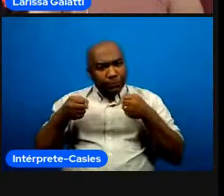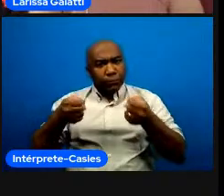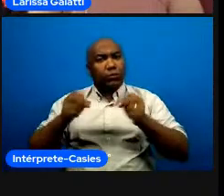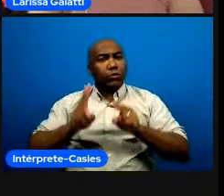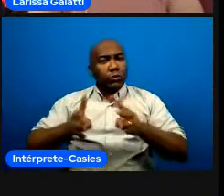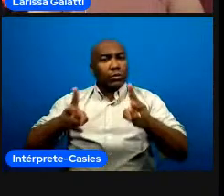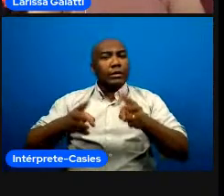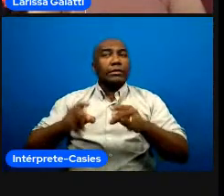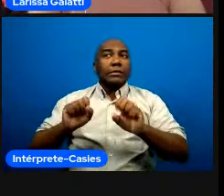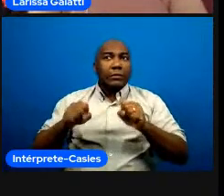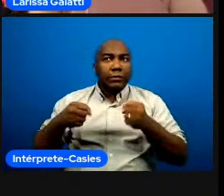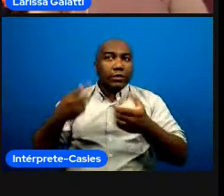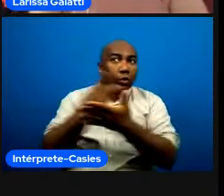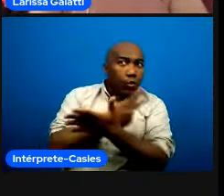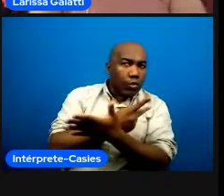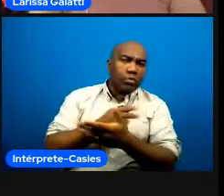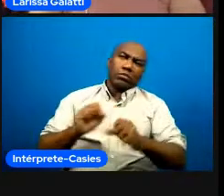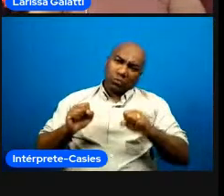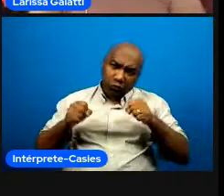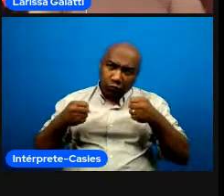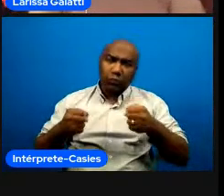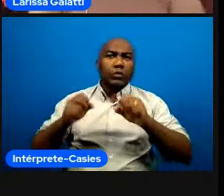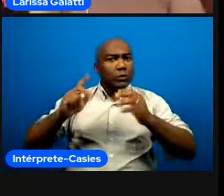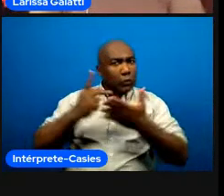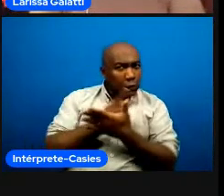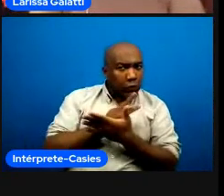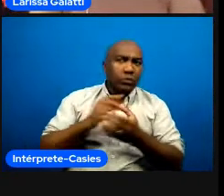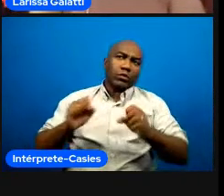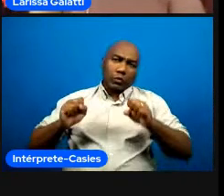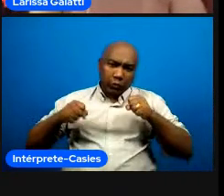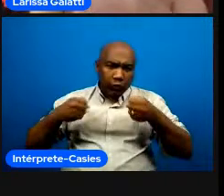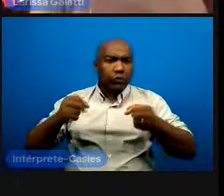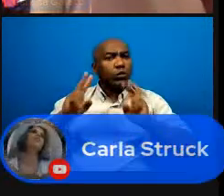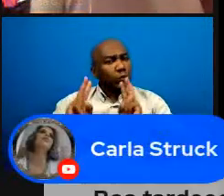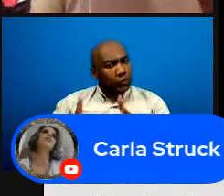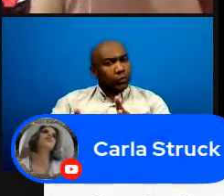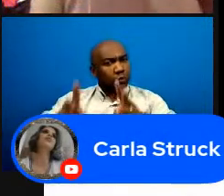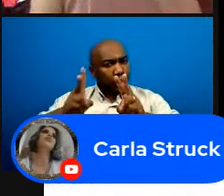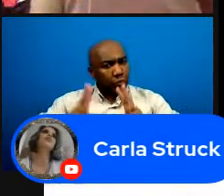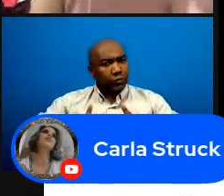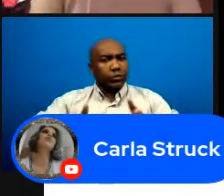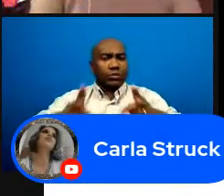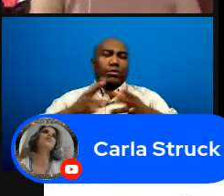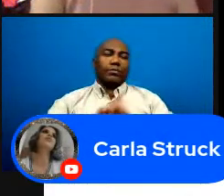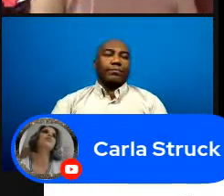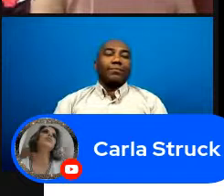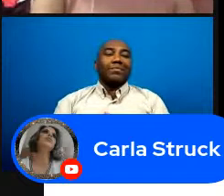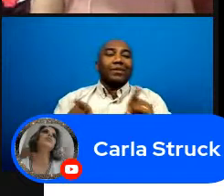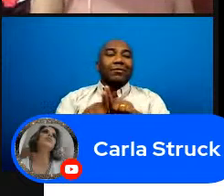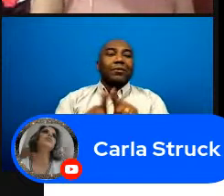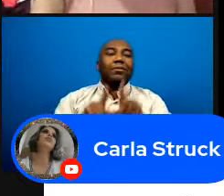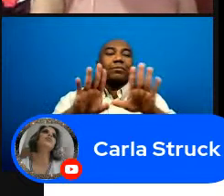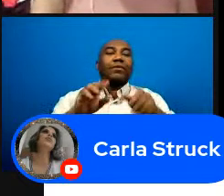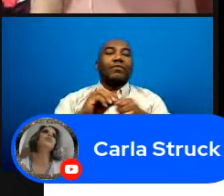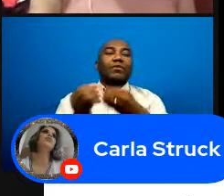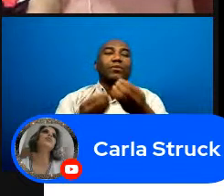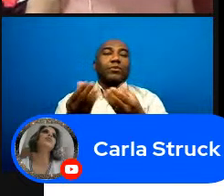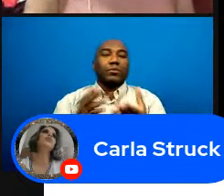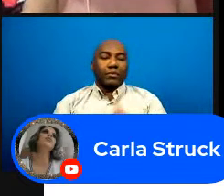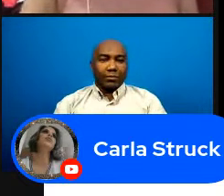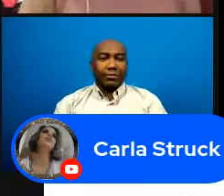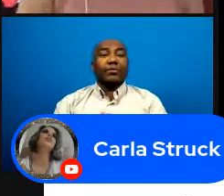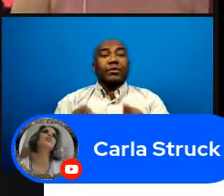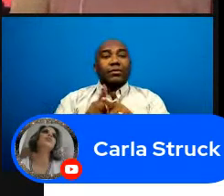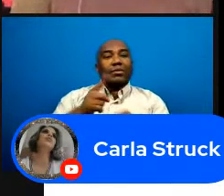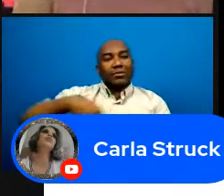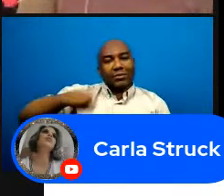essa é uma mentalidade bastante interessante pra um formador e pra uma formadora a partir daí a gente vai ter essas competências então que vocês